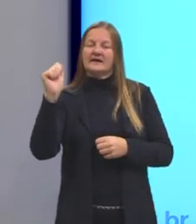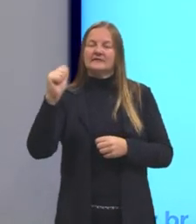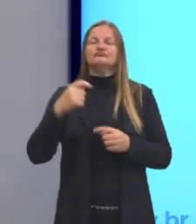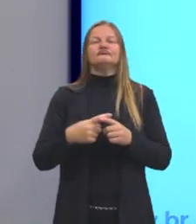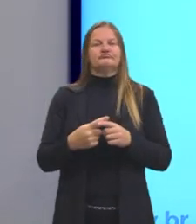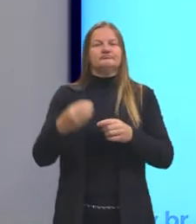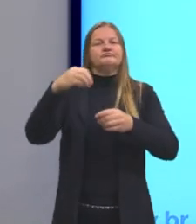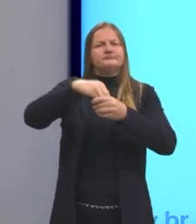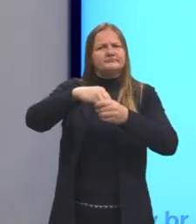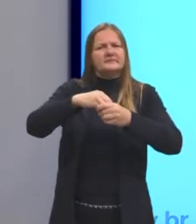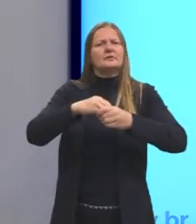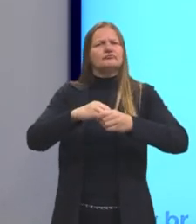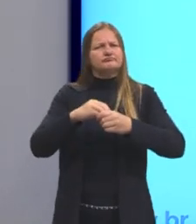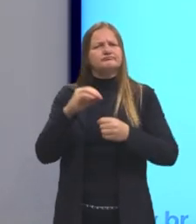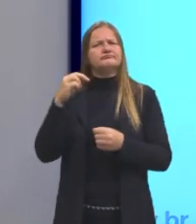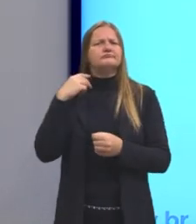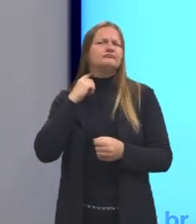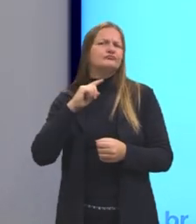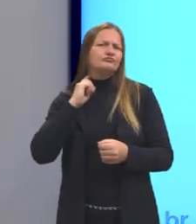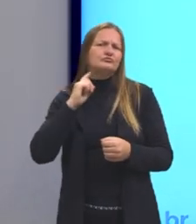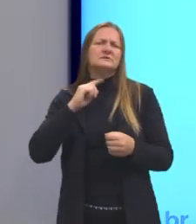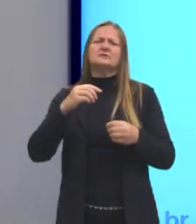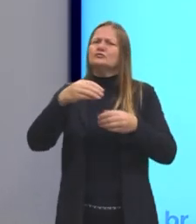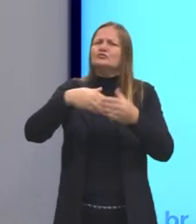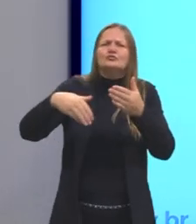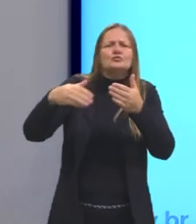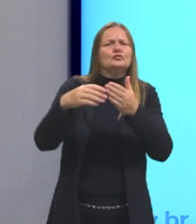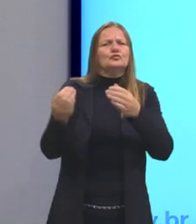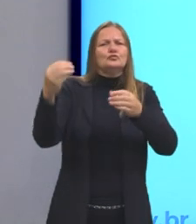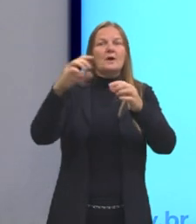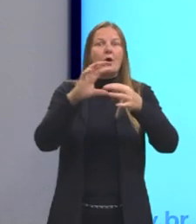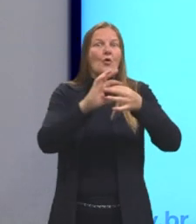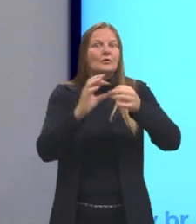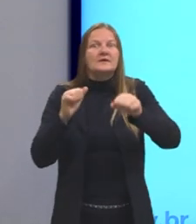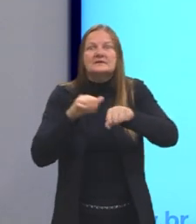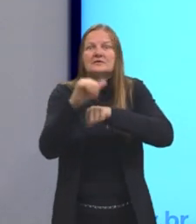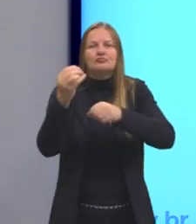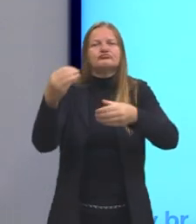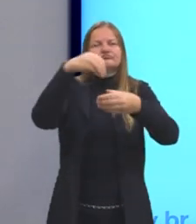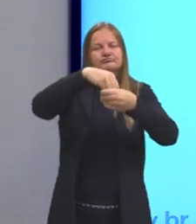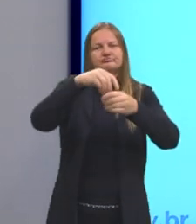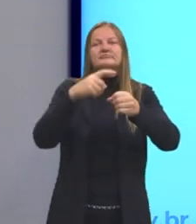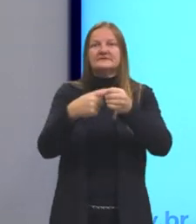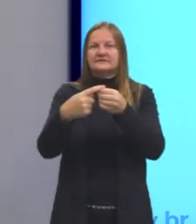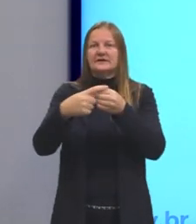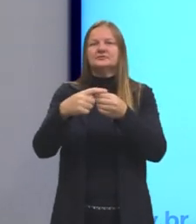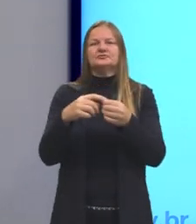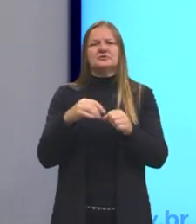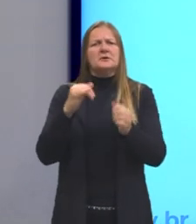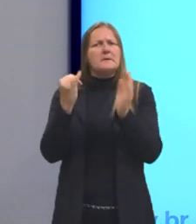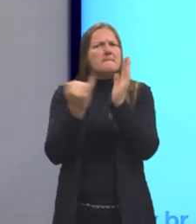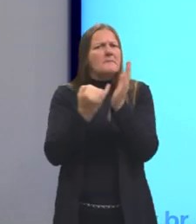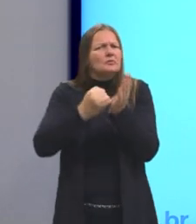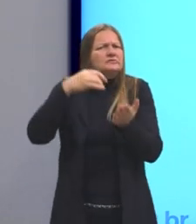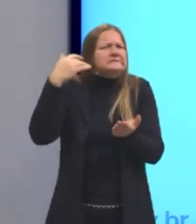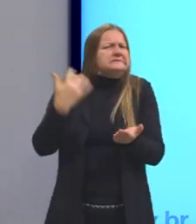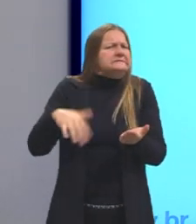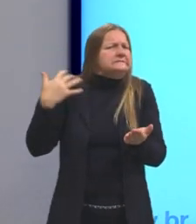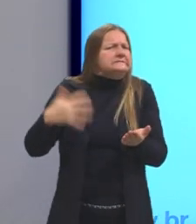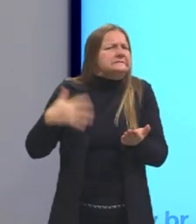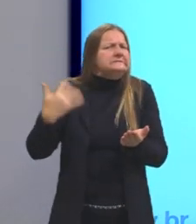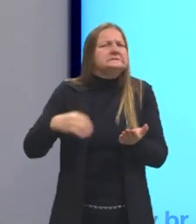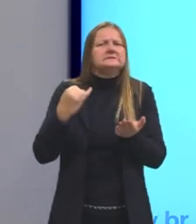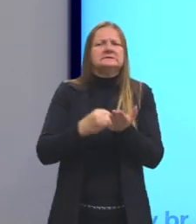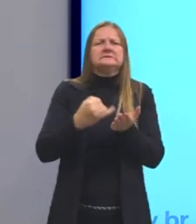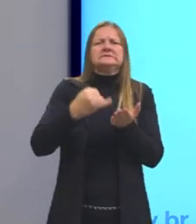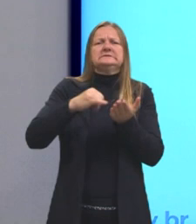A Inconfidência Mineira, que é a conjuração, que é aquele momento em que estão cobrando muitos impostos, a coroa portuguesa cobrando muitos